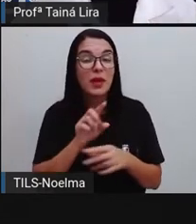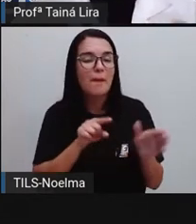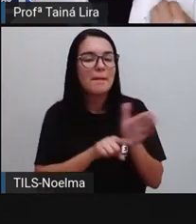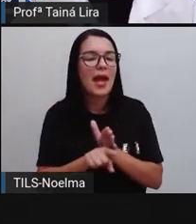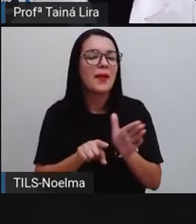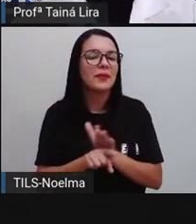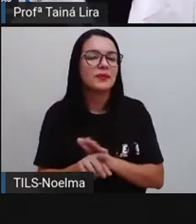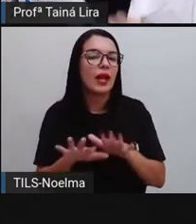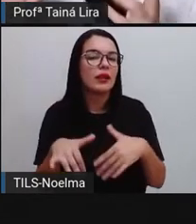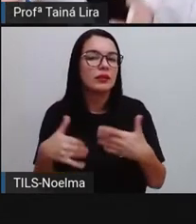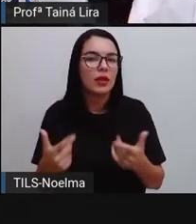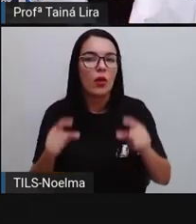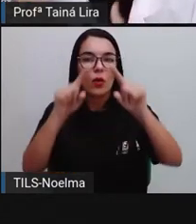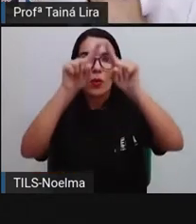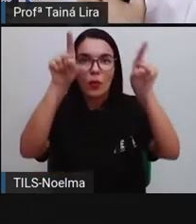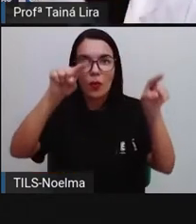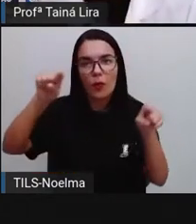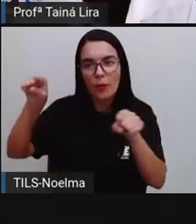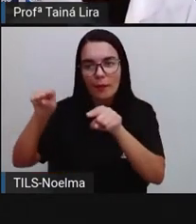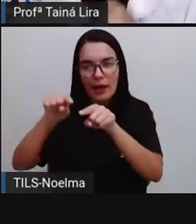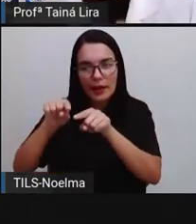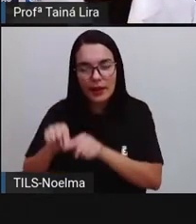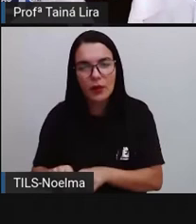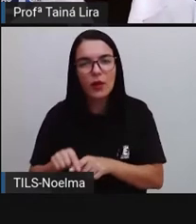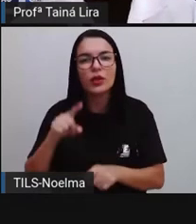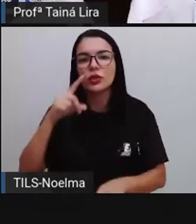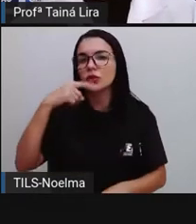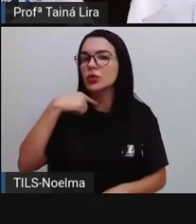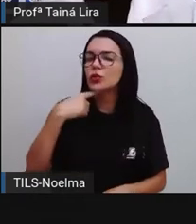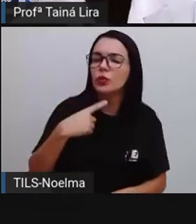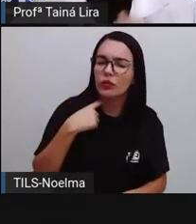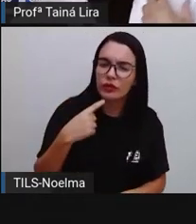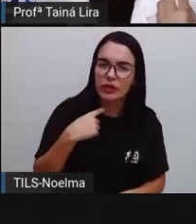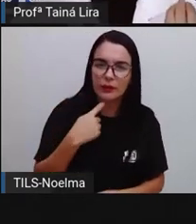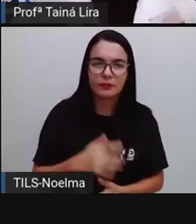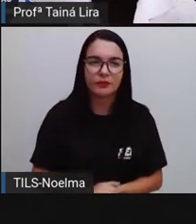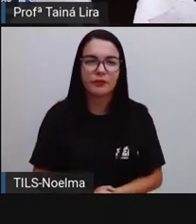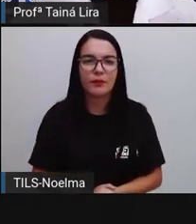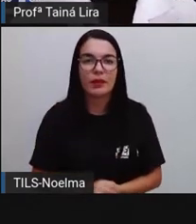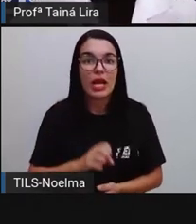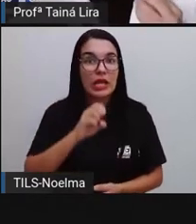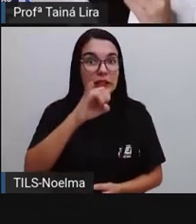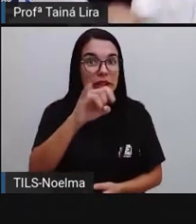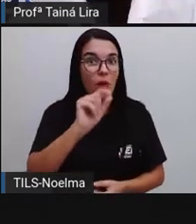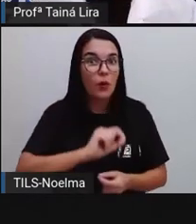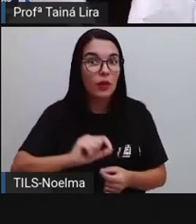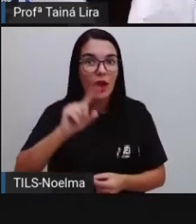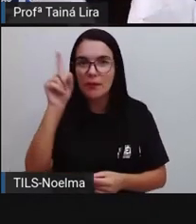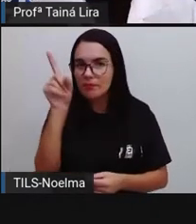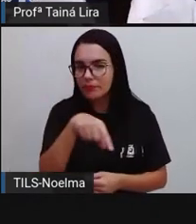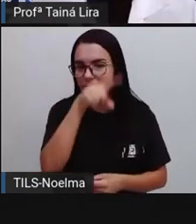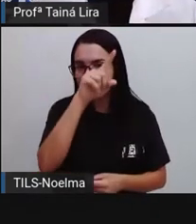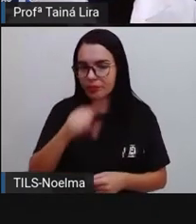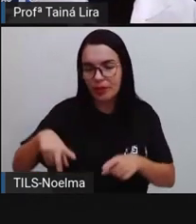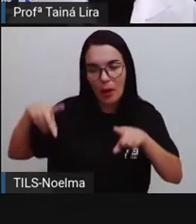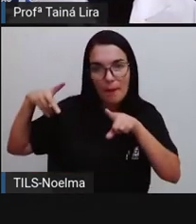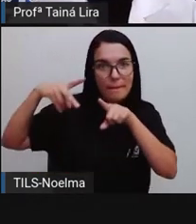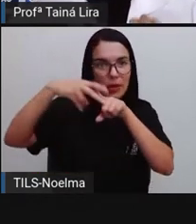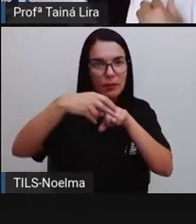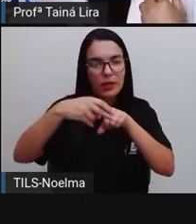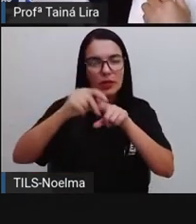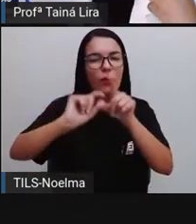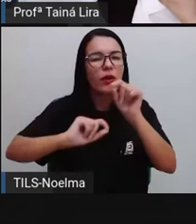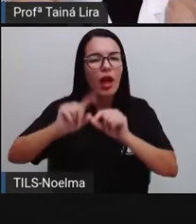o balão de dúvida. Então, o personagem está em dúvida de alguma coisa, tá? Censurado, algo que não pode falar, é com X.